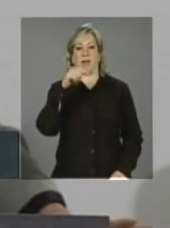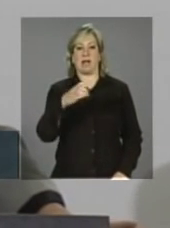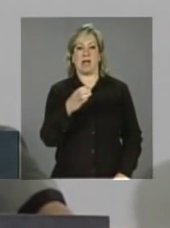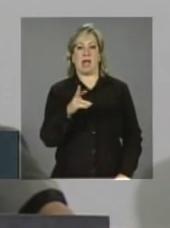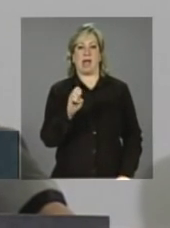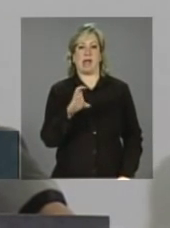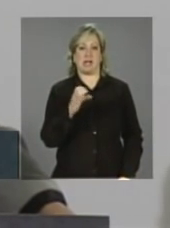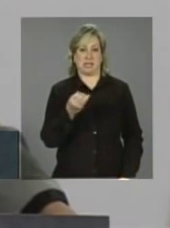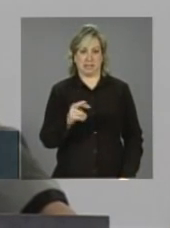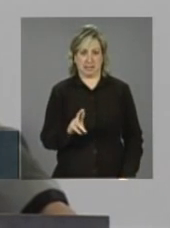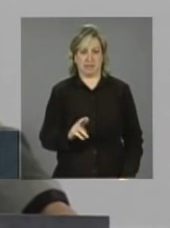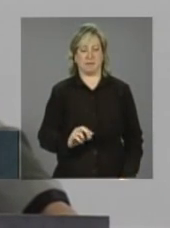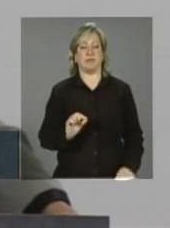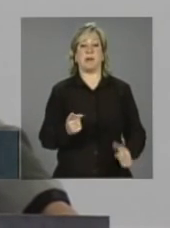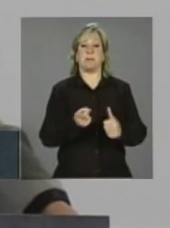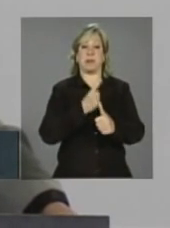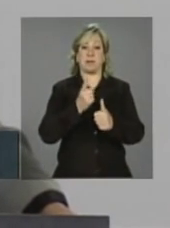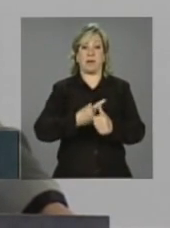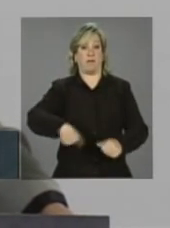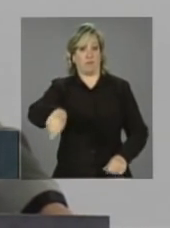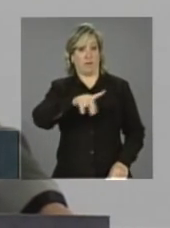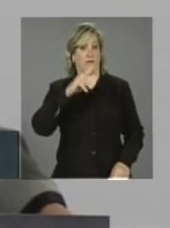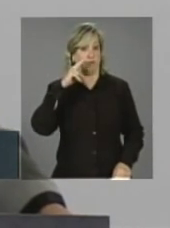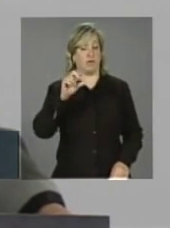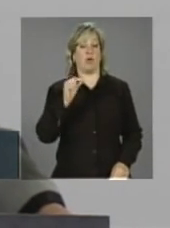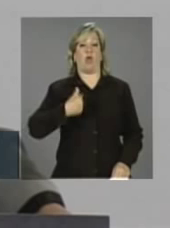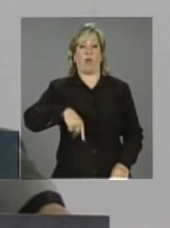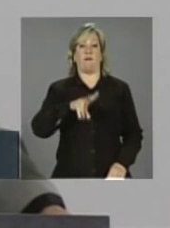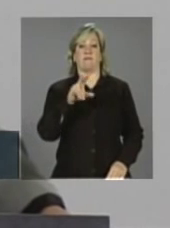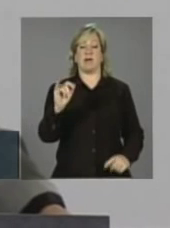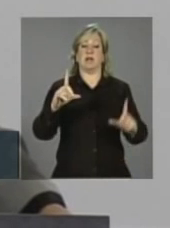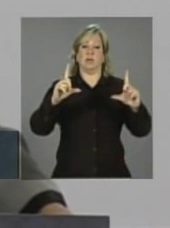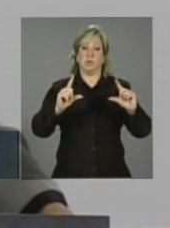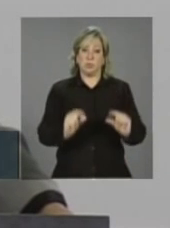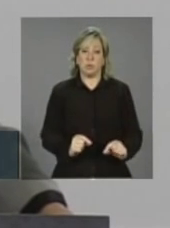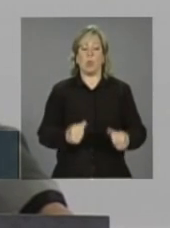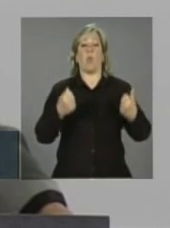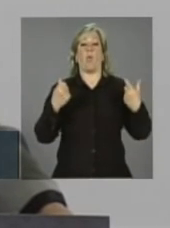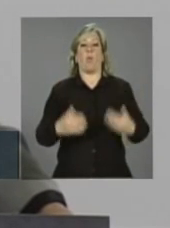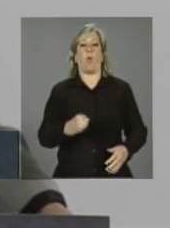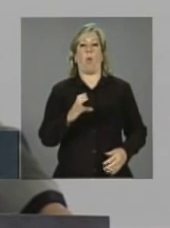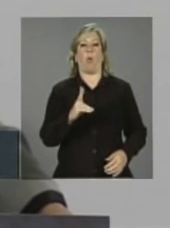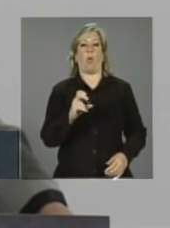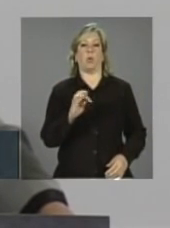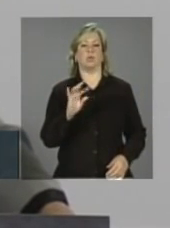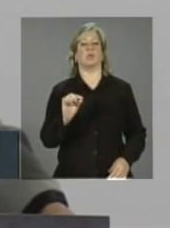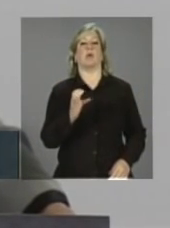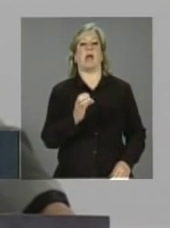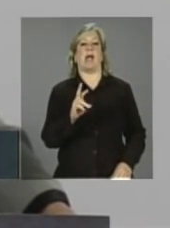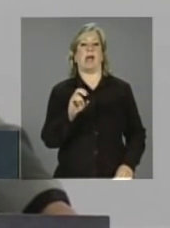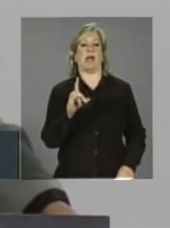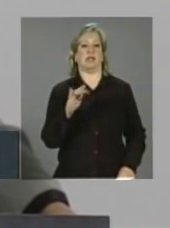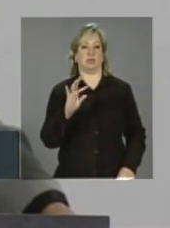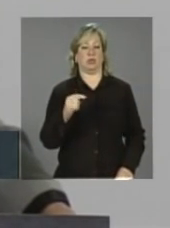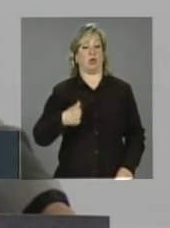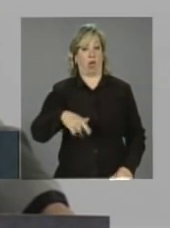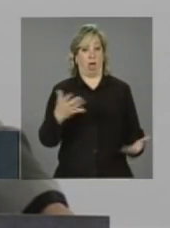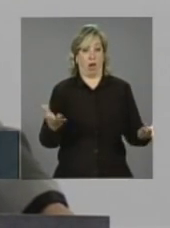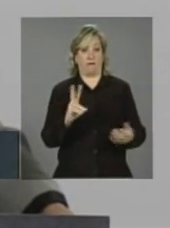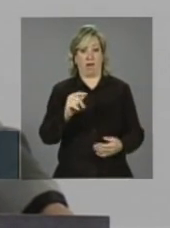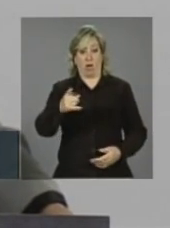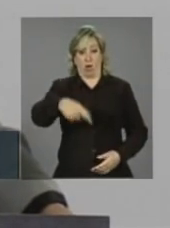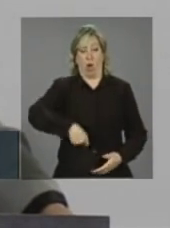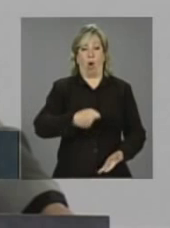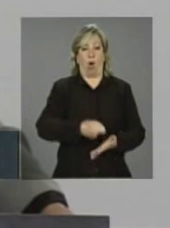A primeira, como os senhores viram que vamos reduzir o custo do crédito. Vamos cobrar agora